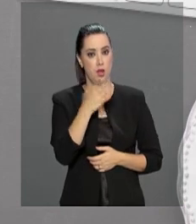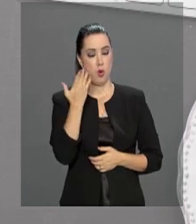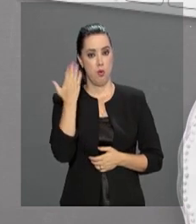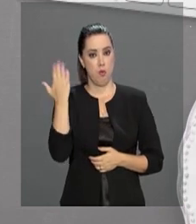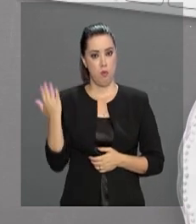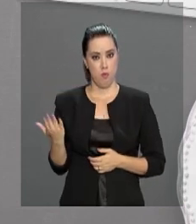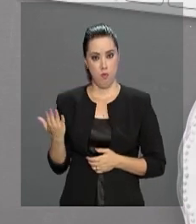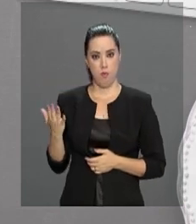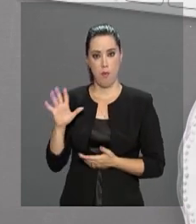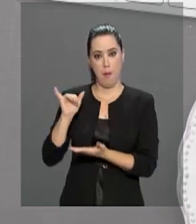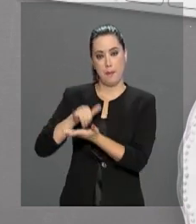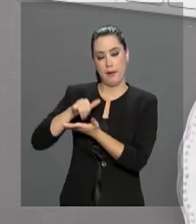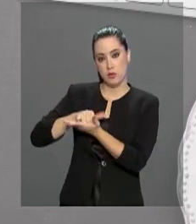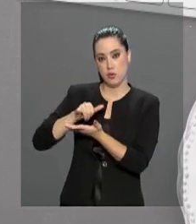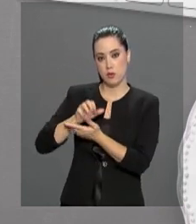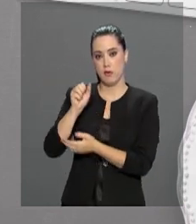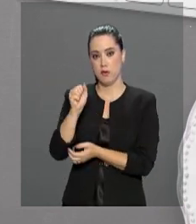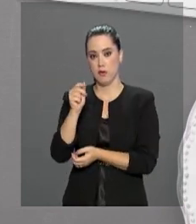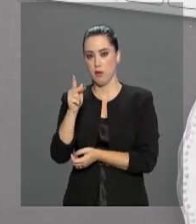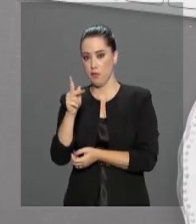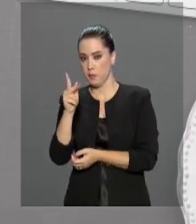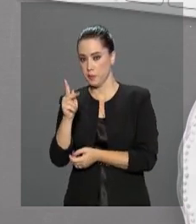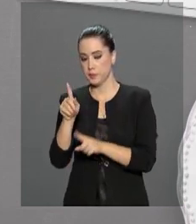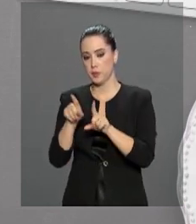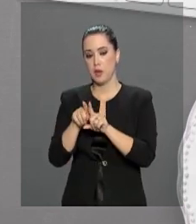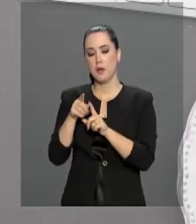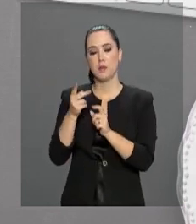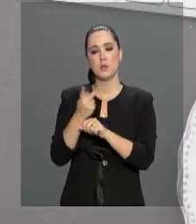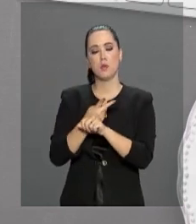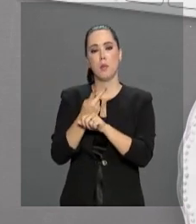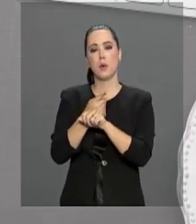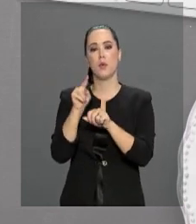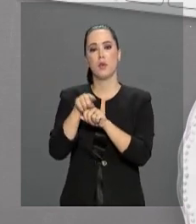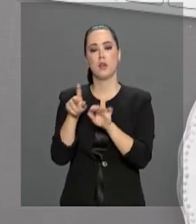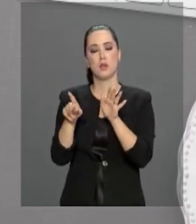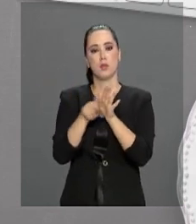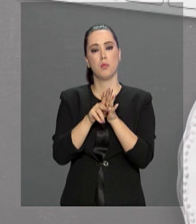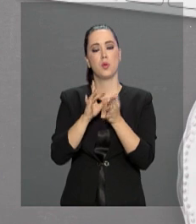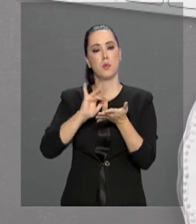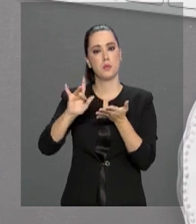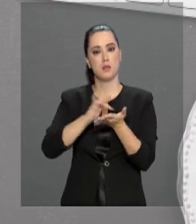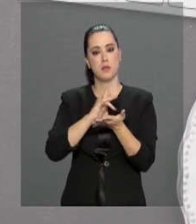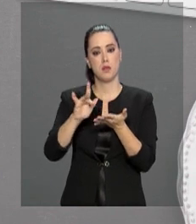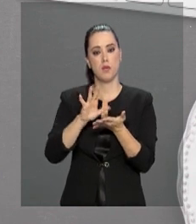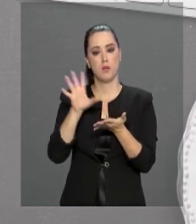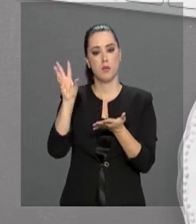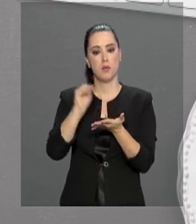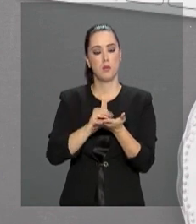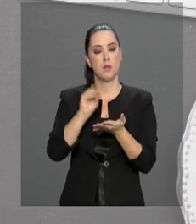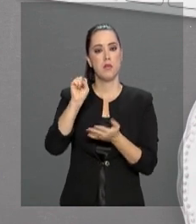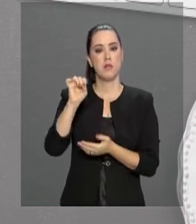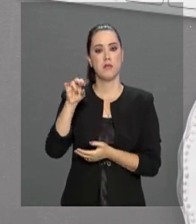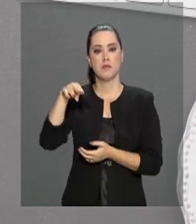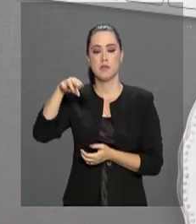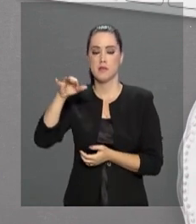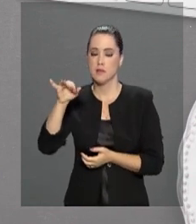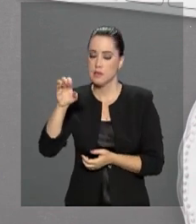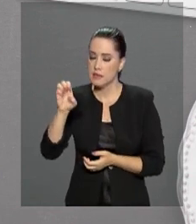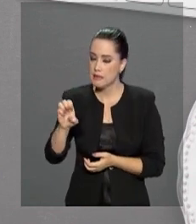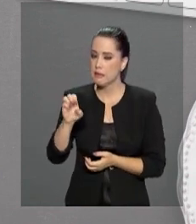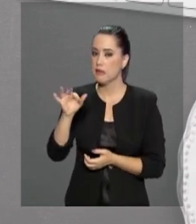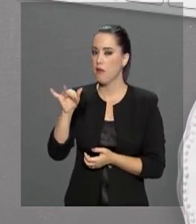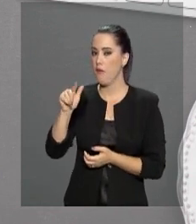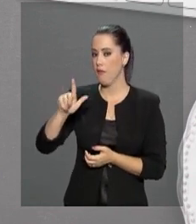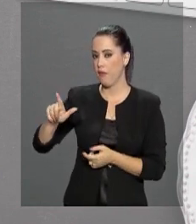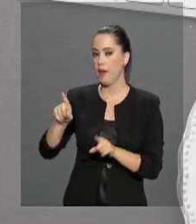trabalhador deve acessar a loja de aplicativos no seu smartphone e baixar o Cinefácil, disponibilizado para